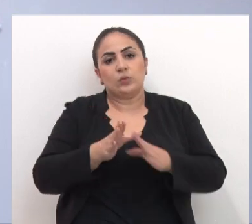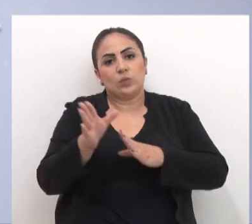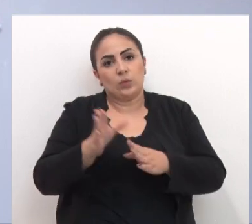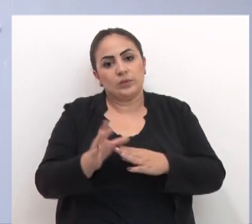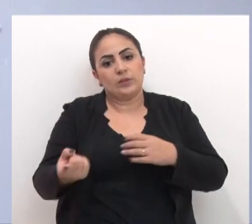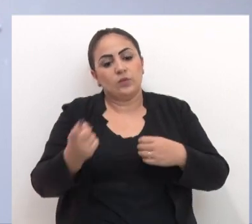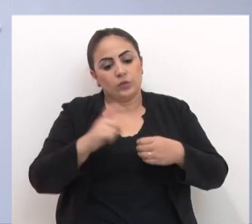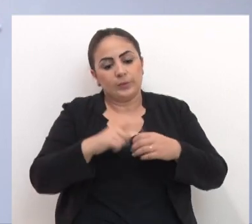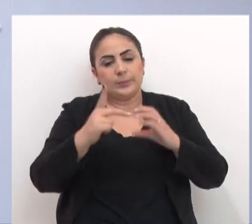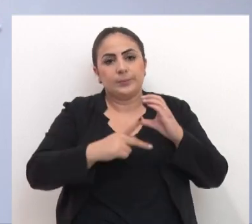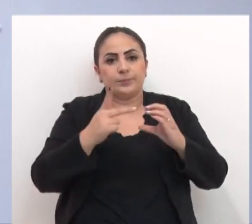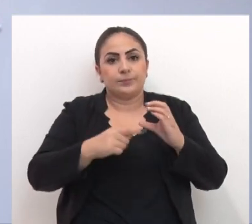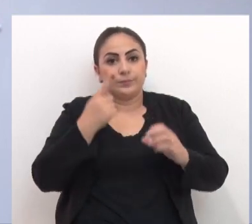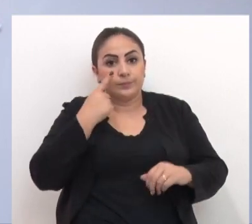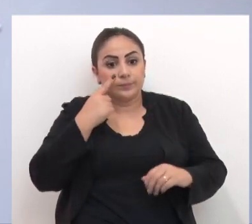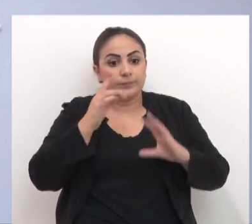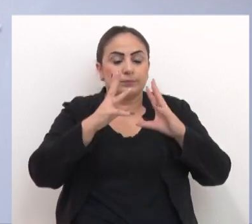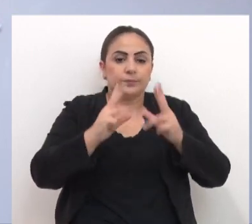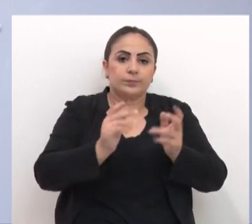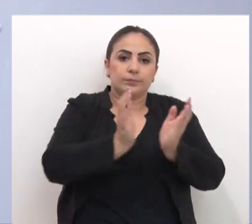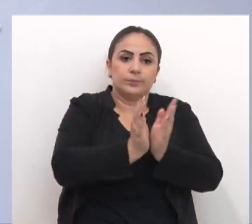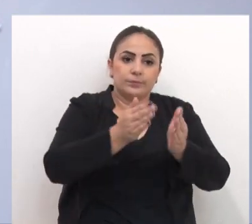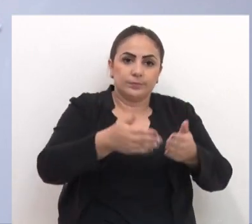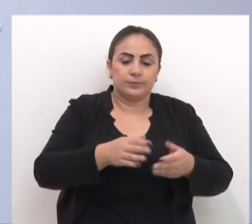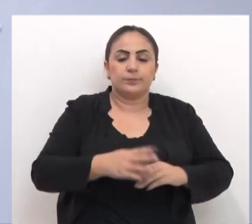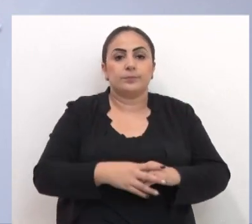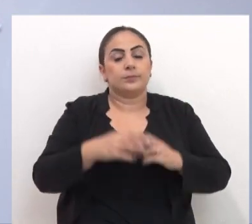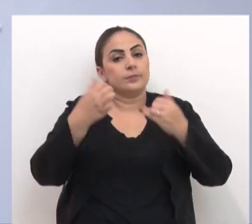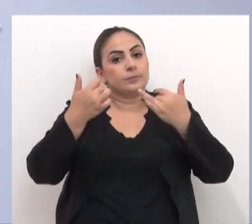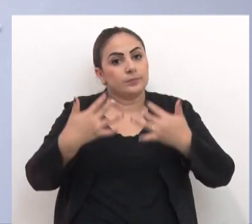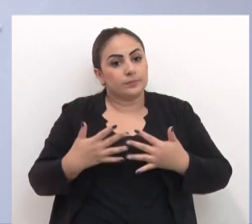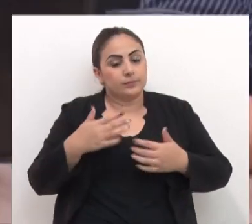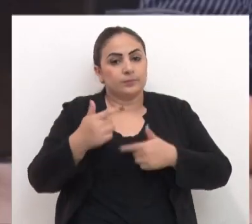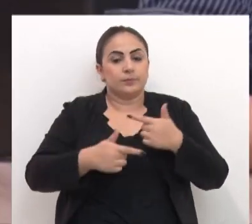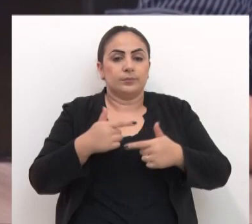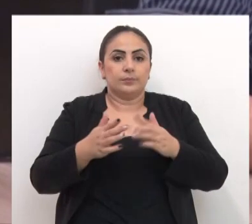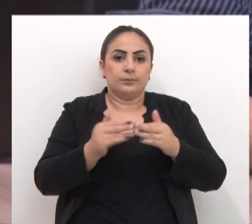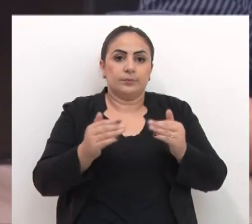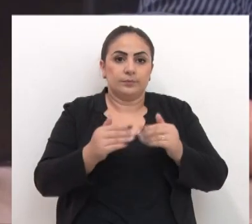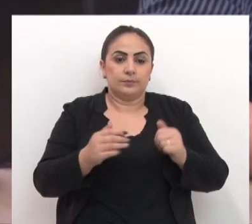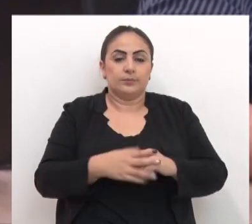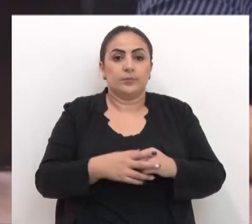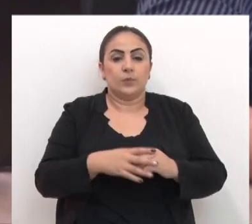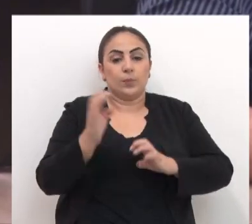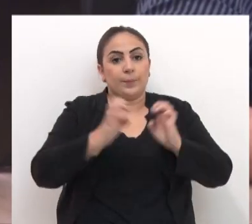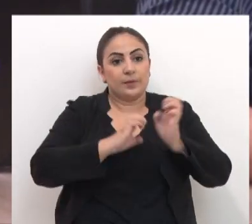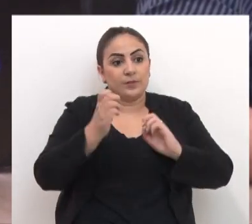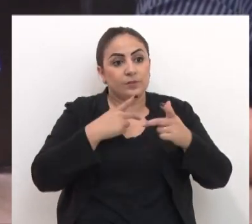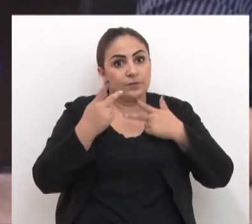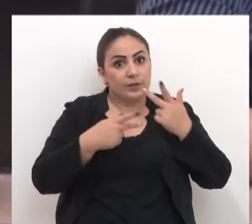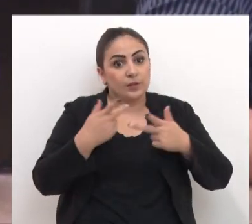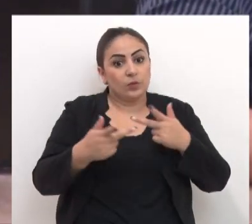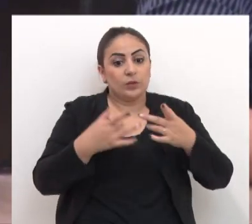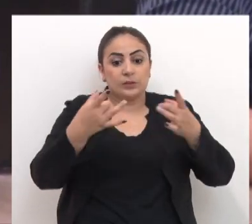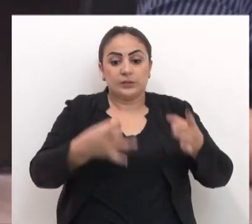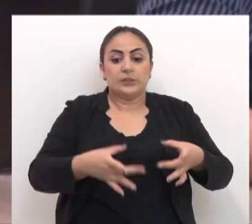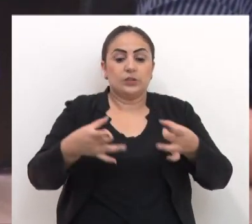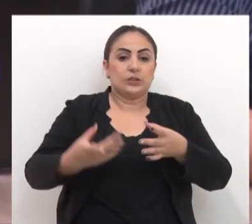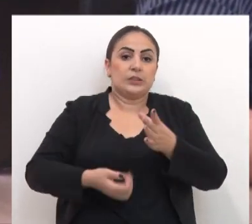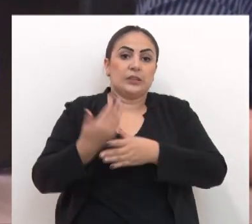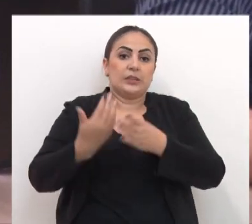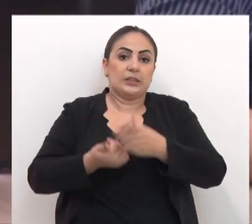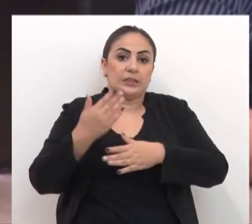lá no Conselho e aí ele voltou para a Câmara para passar então por todas as comissões para justificar o seu pedido o empresário